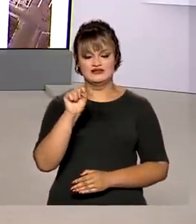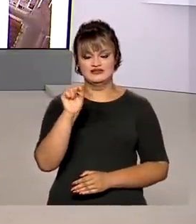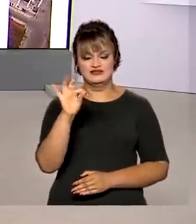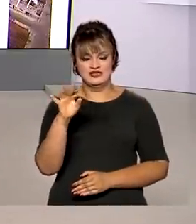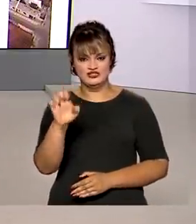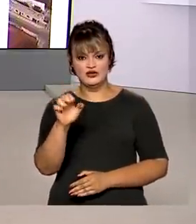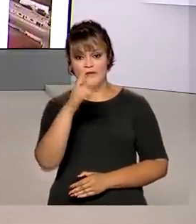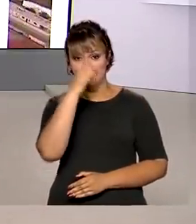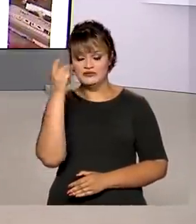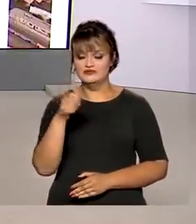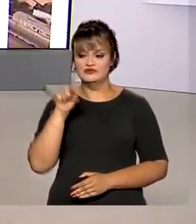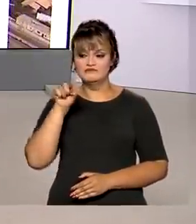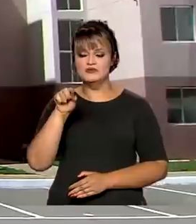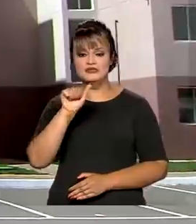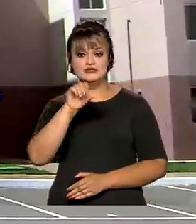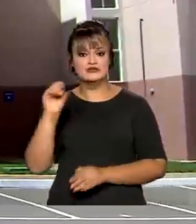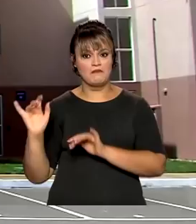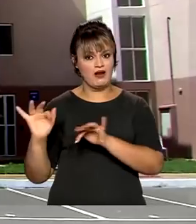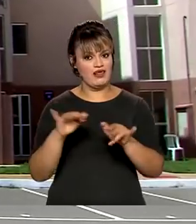1.100 pessoas.